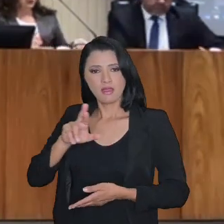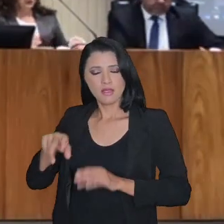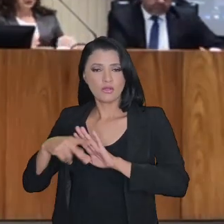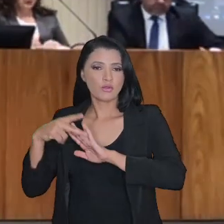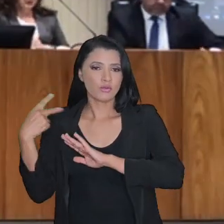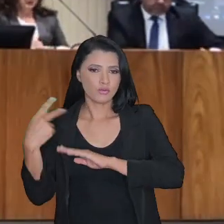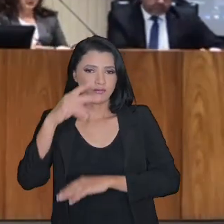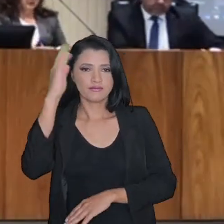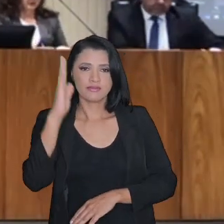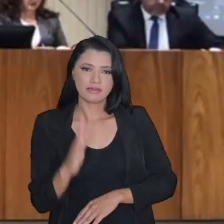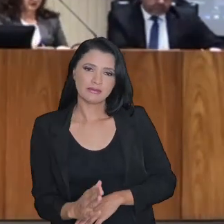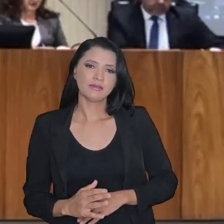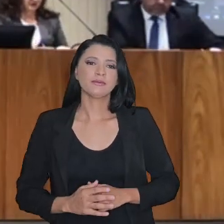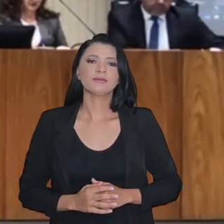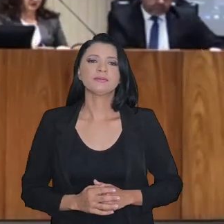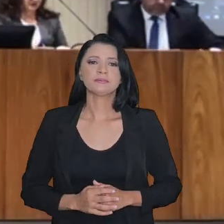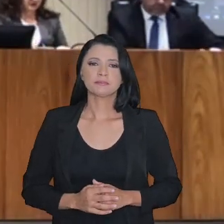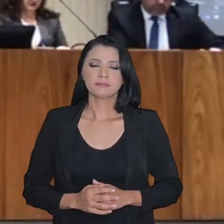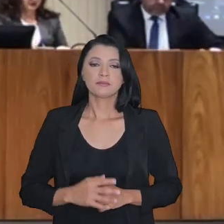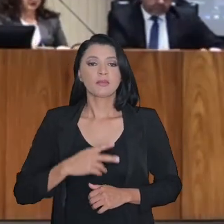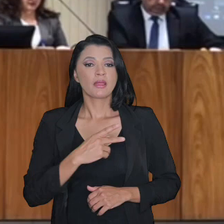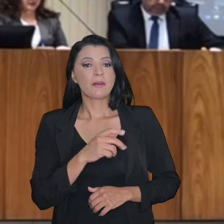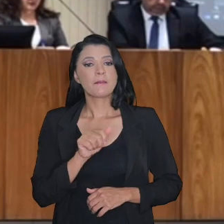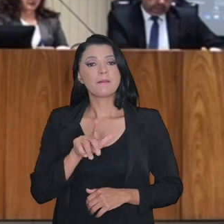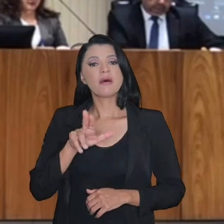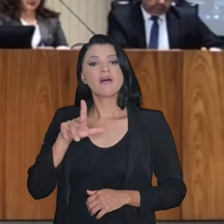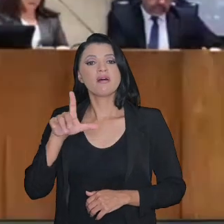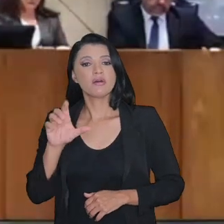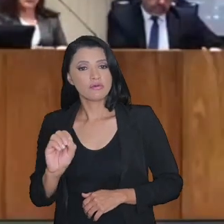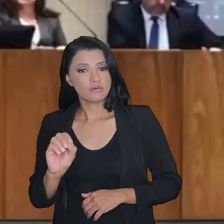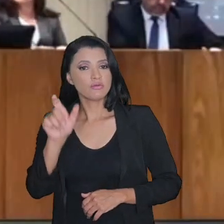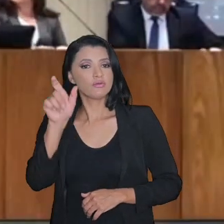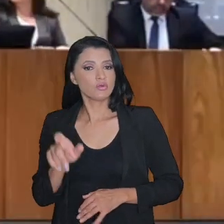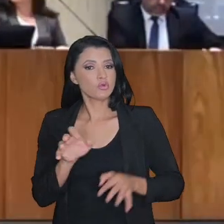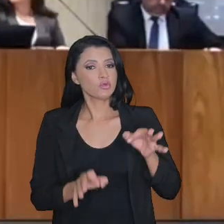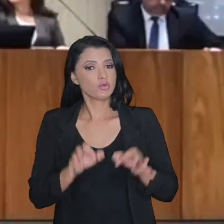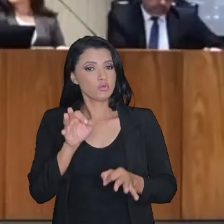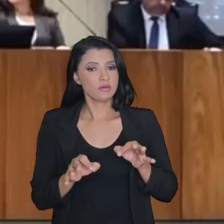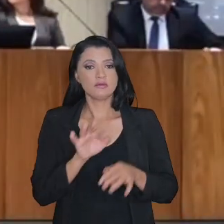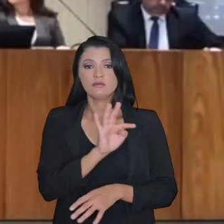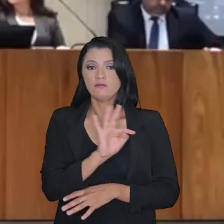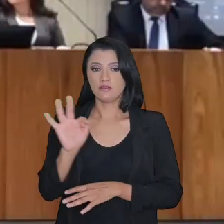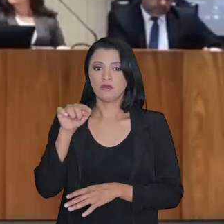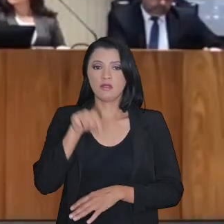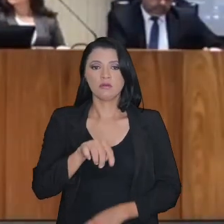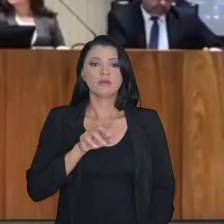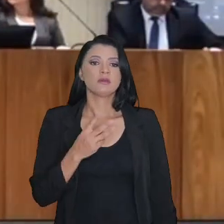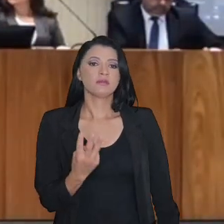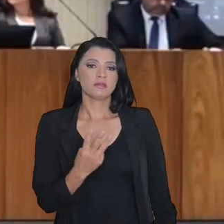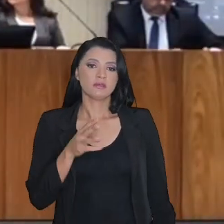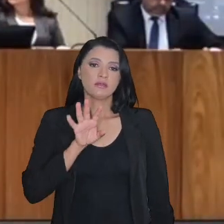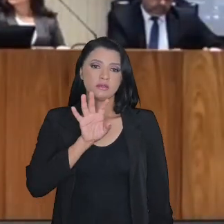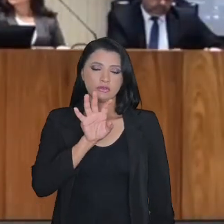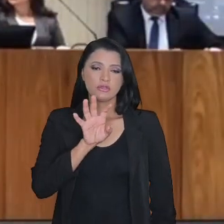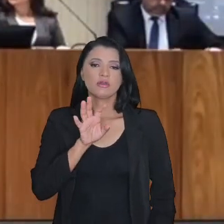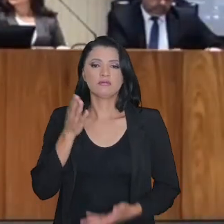doutor Paulo César Conrado, juiz federal aqui da Terceira Região, um grande amigo,